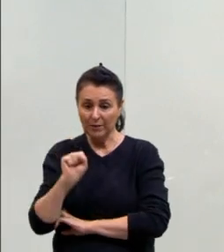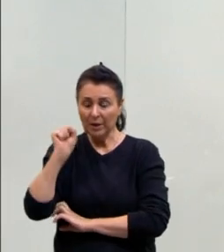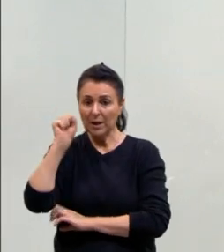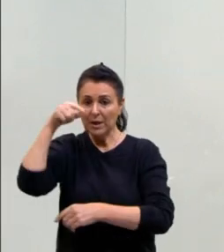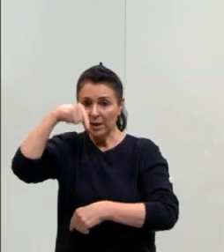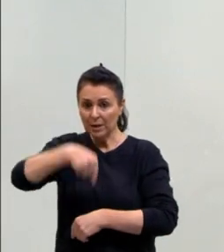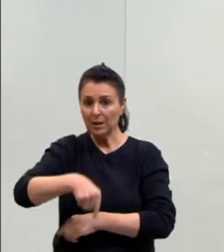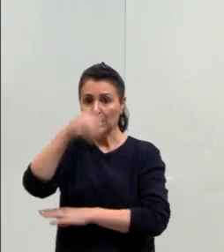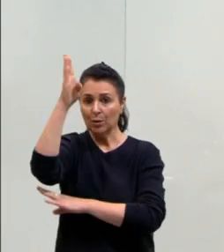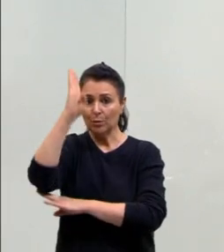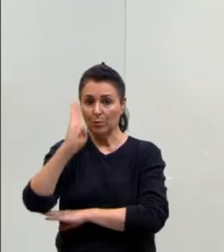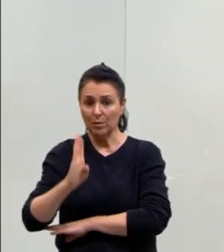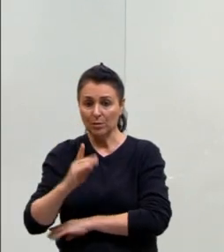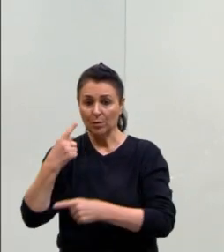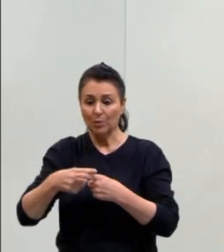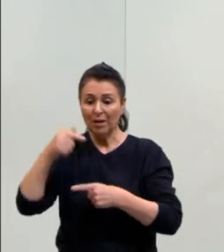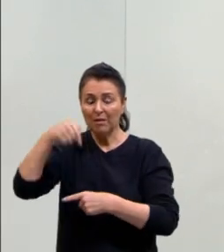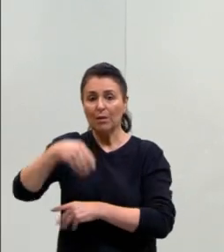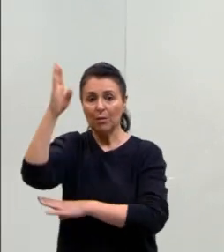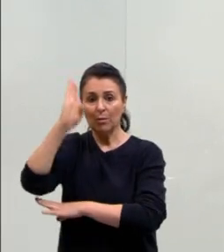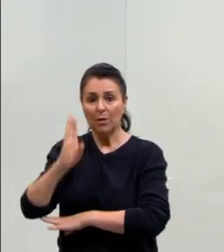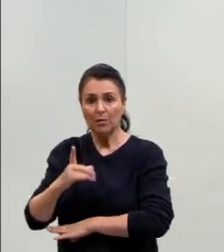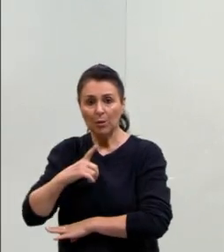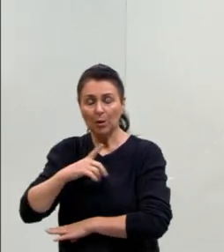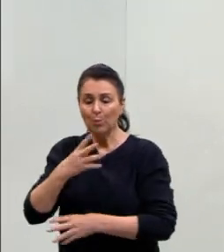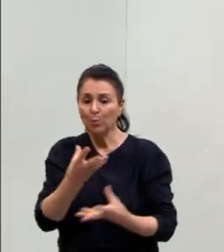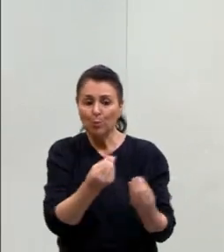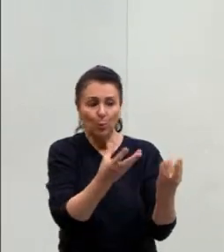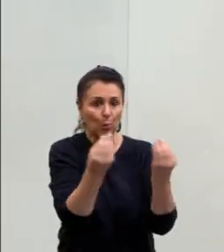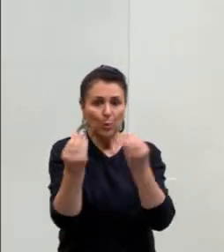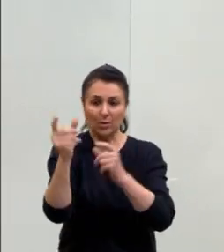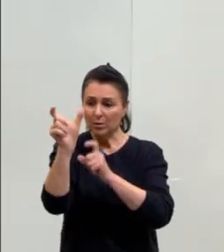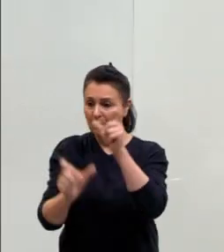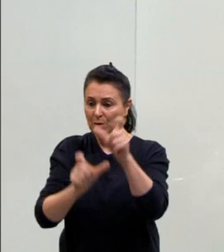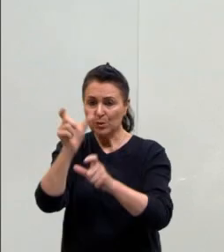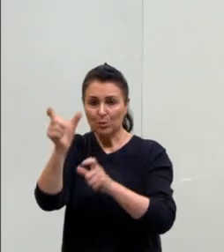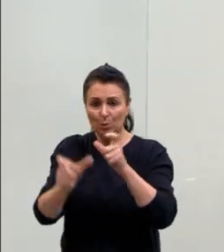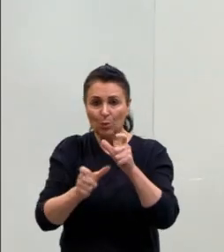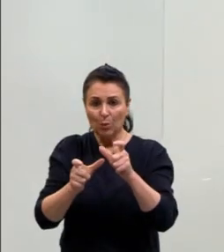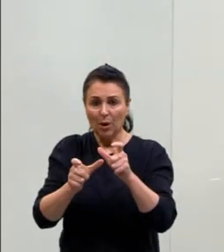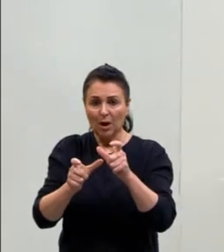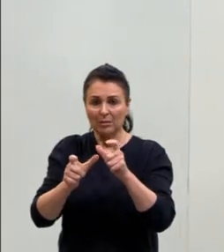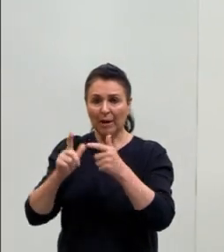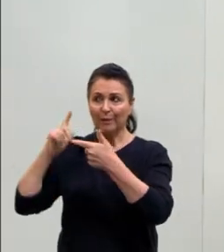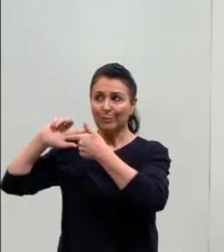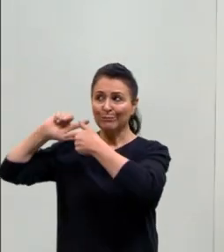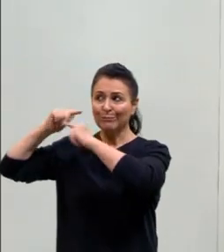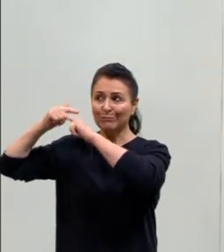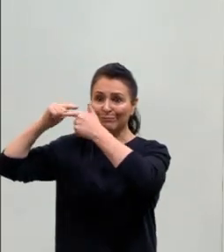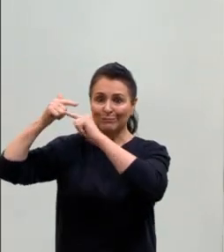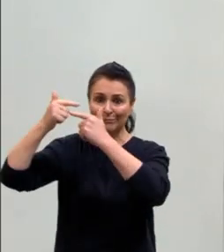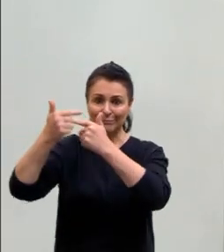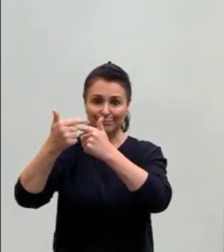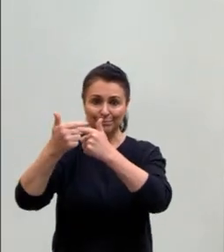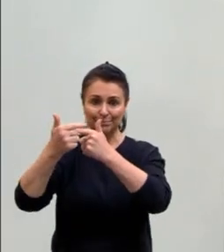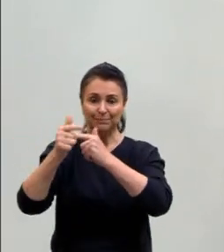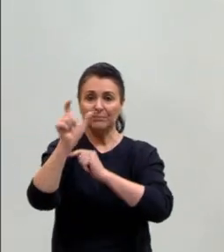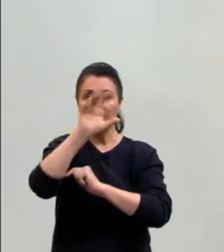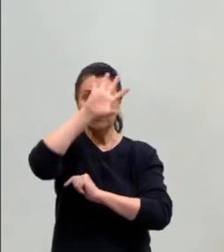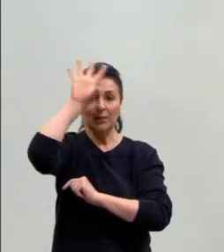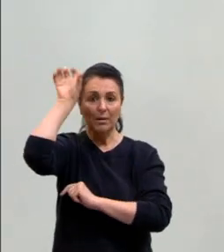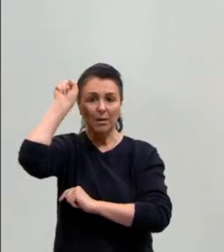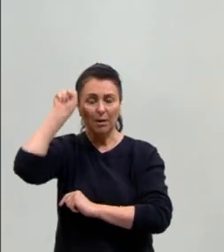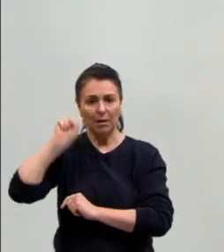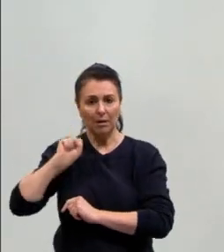população afrodescendente do mundo. Então, aqui a gente percebe que foi necessária a criação de uma